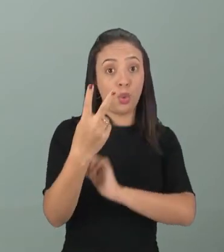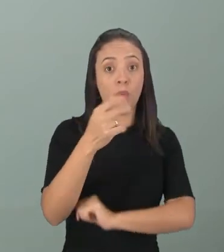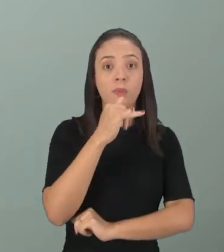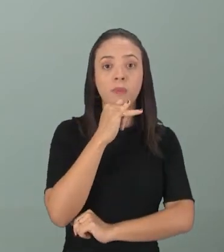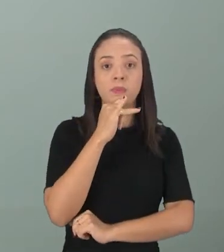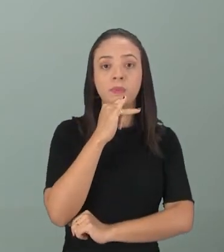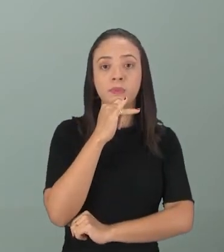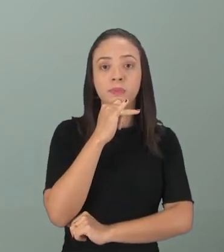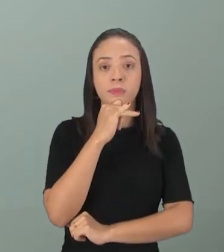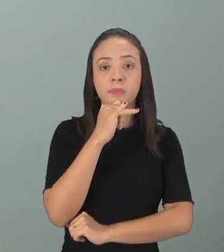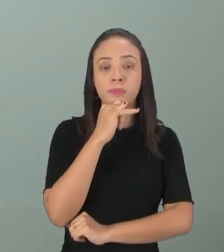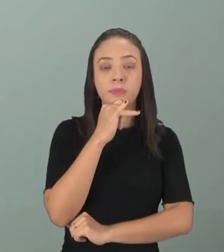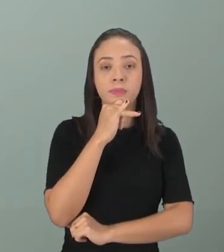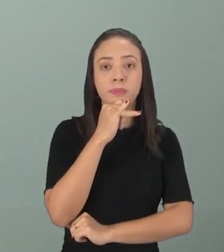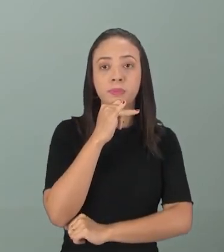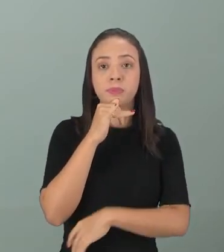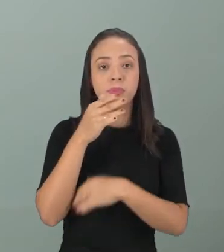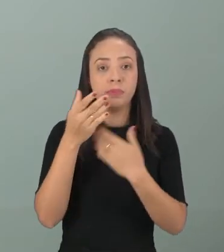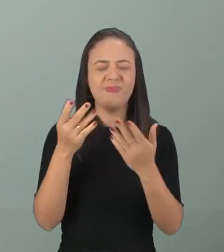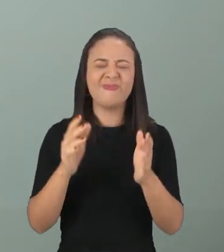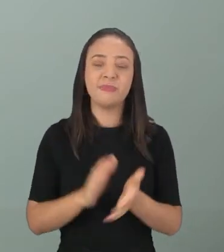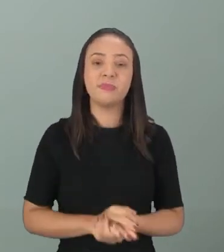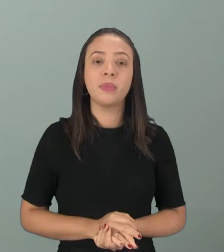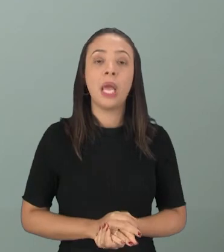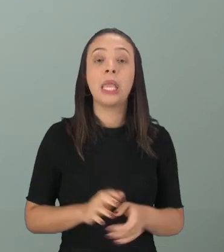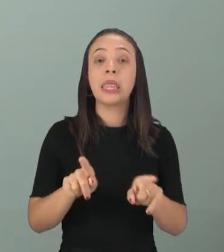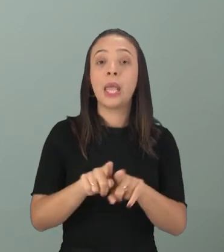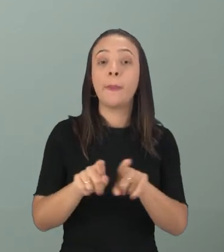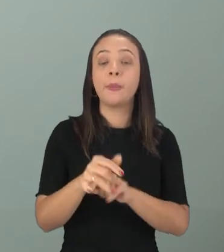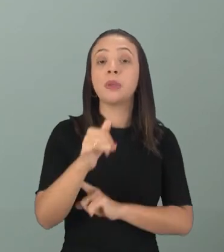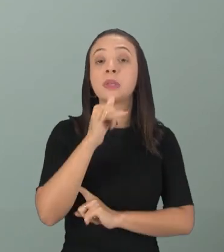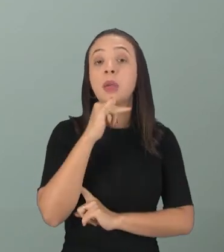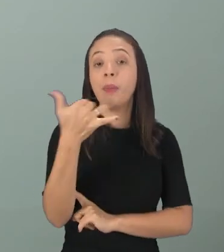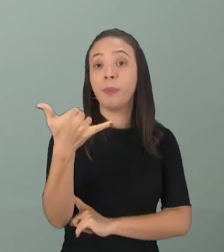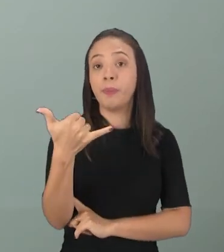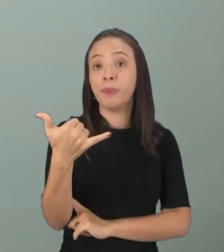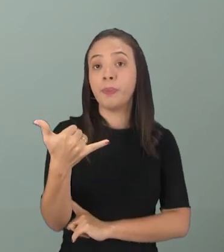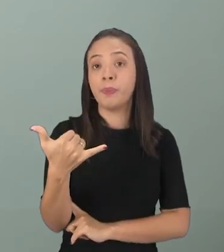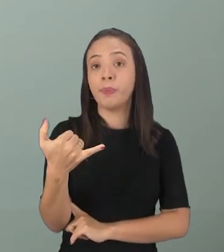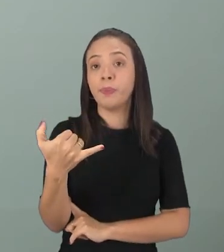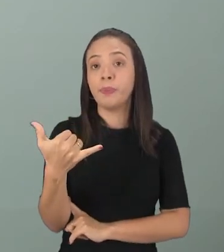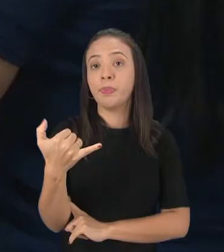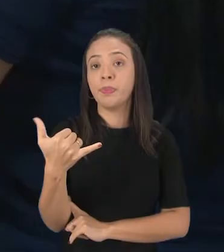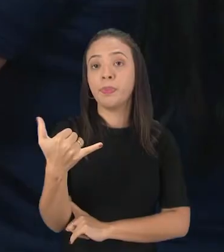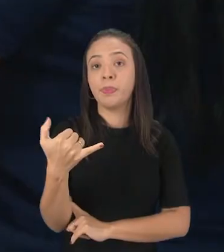entram, vou colocar um exemplo da canetinha, ó, canetinha.